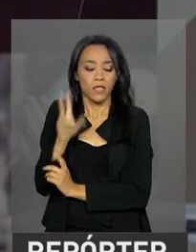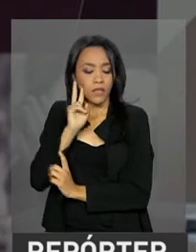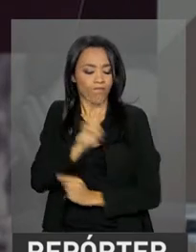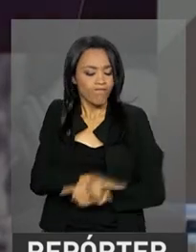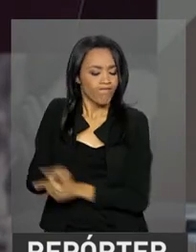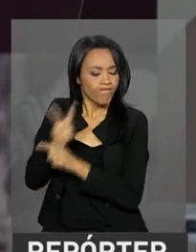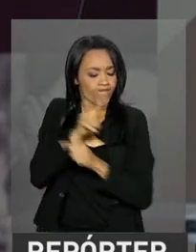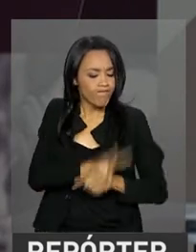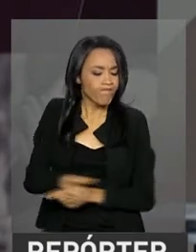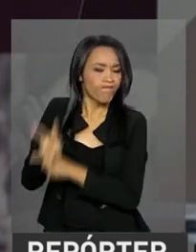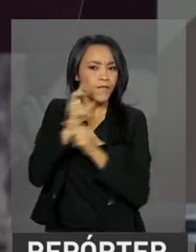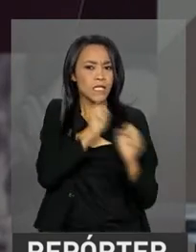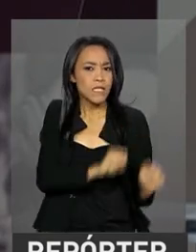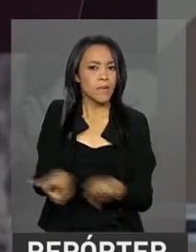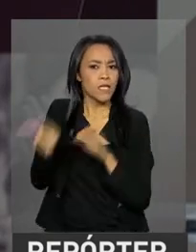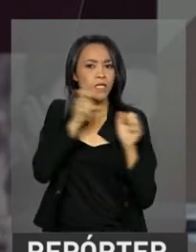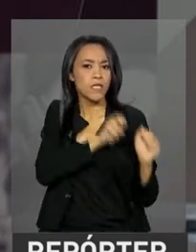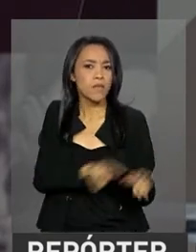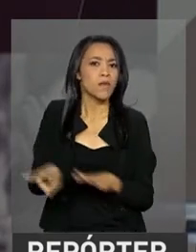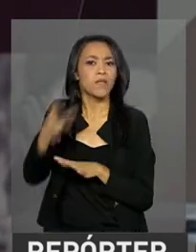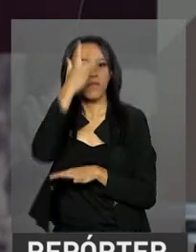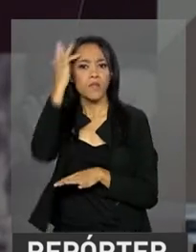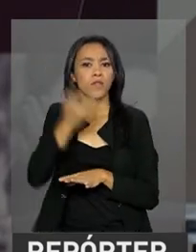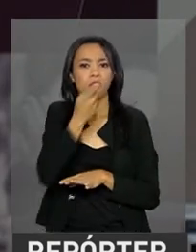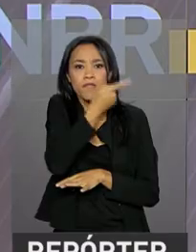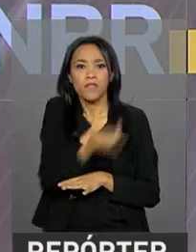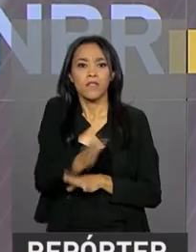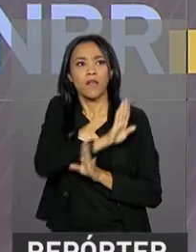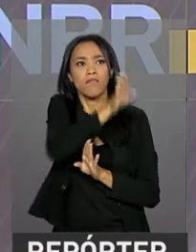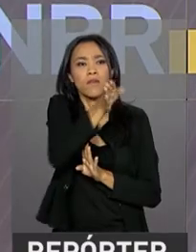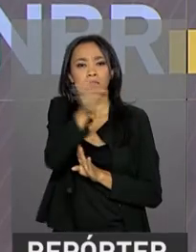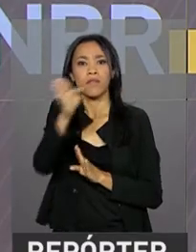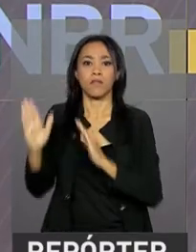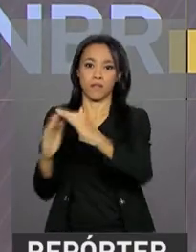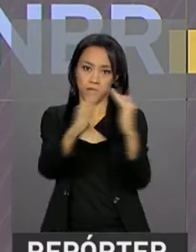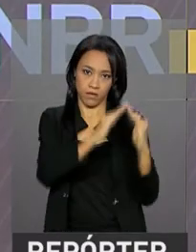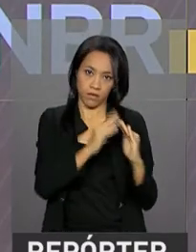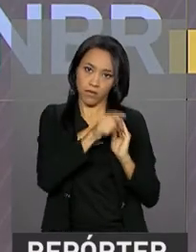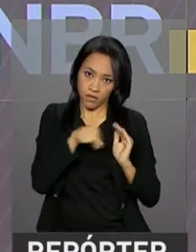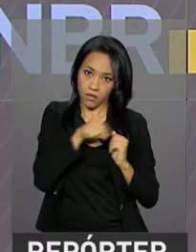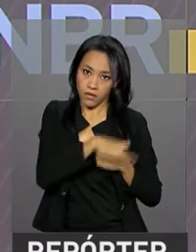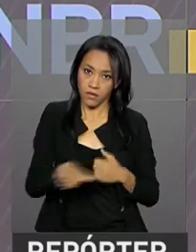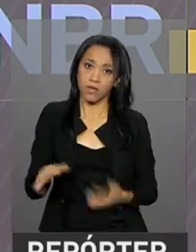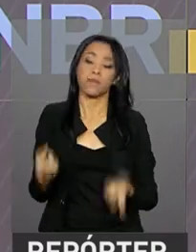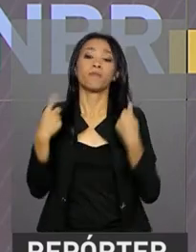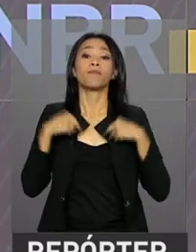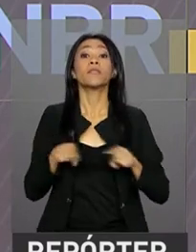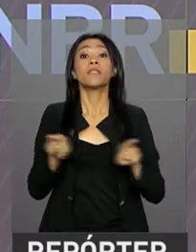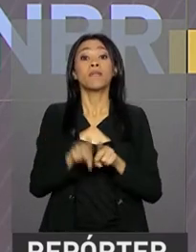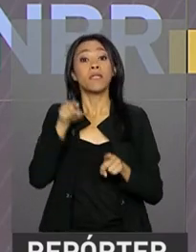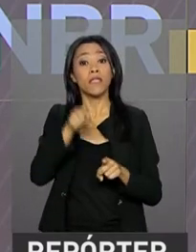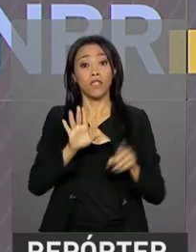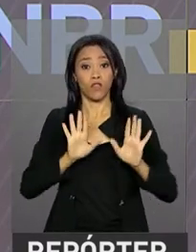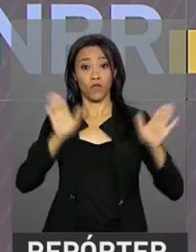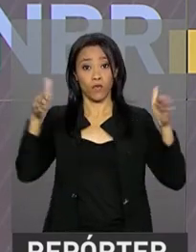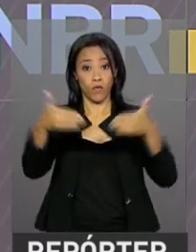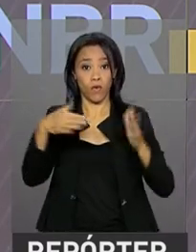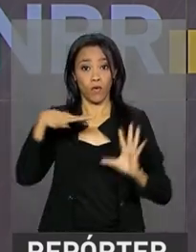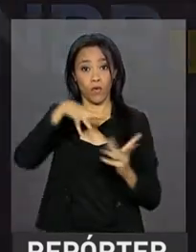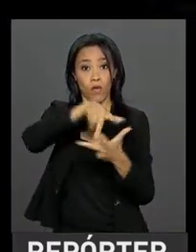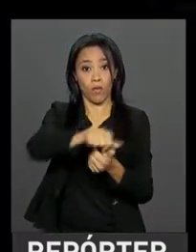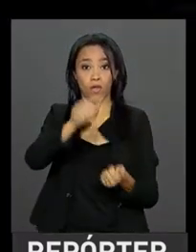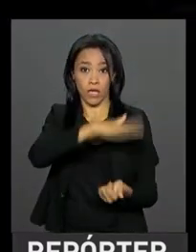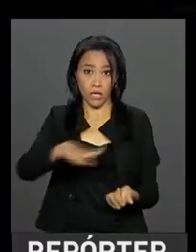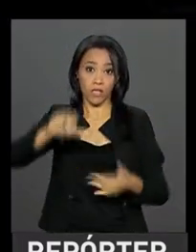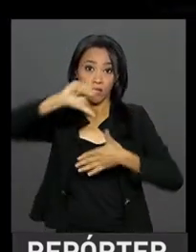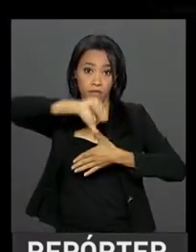semanalmente por visitadores. E ainda no Fórum Global da Criança na América do Sul, o presidente